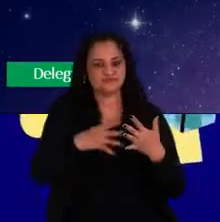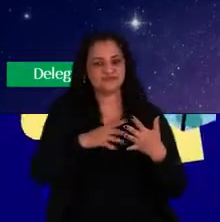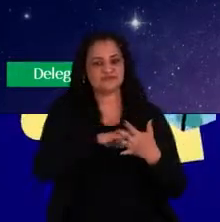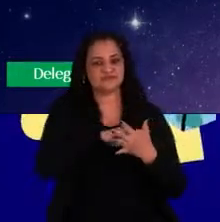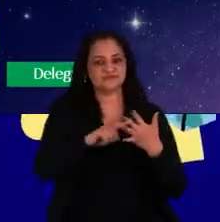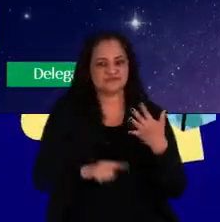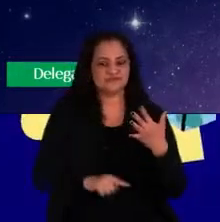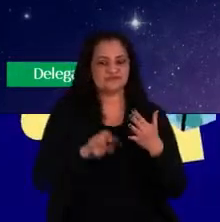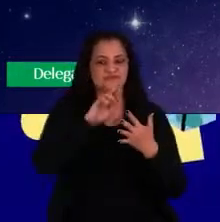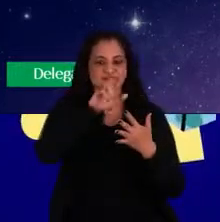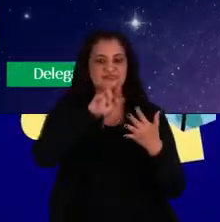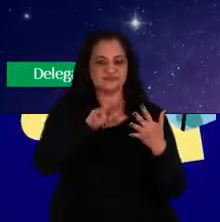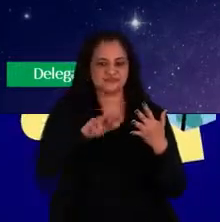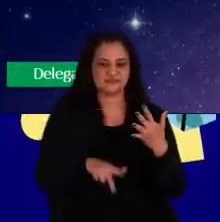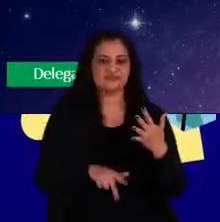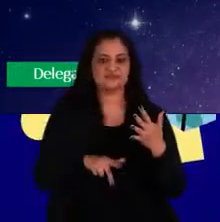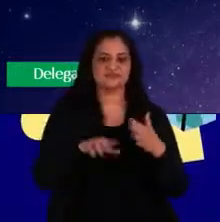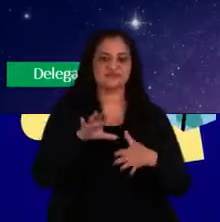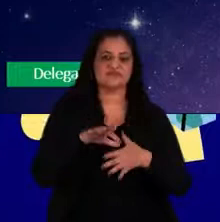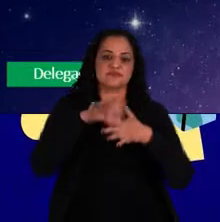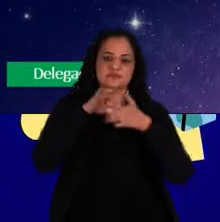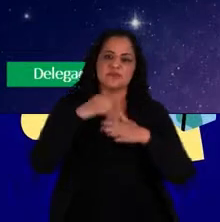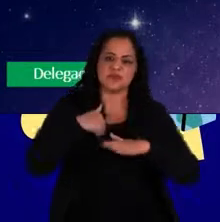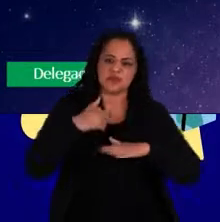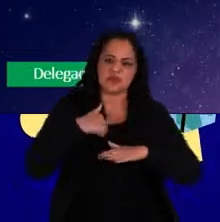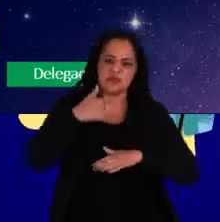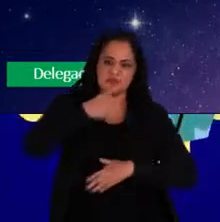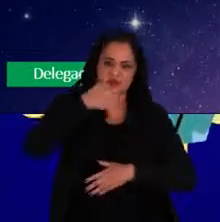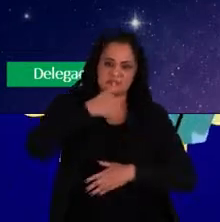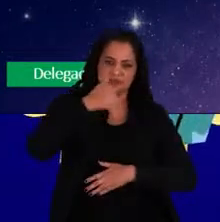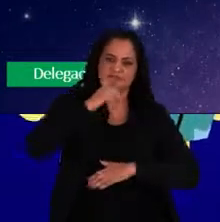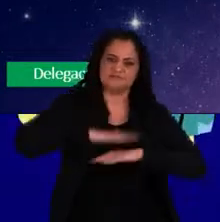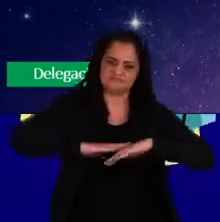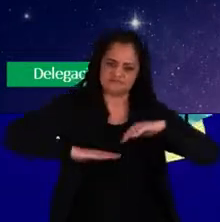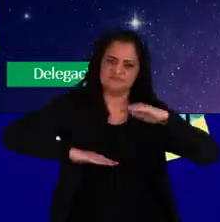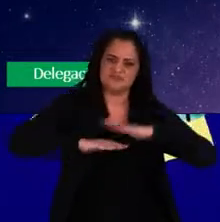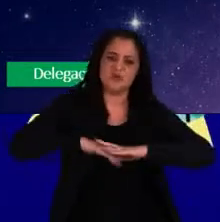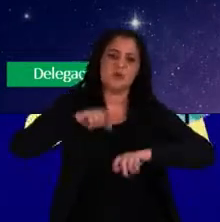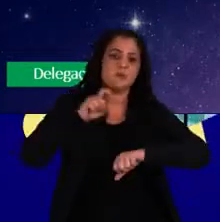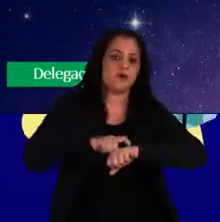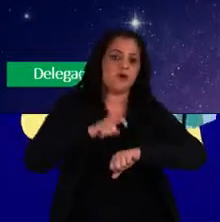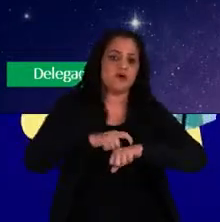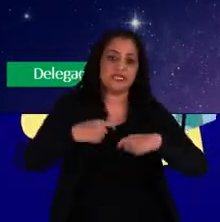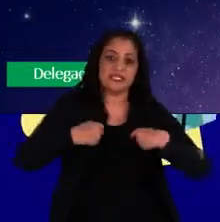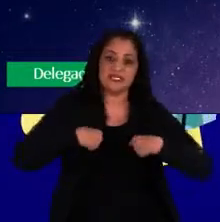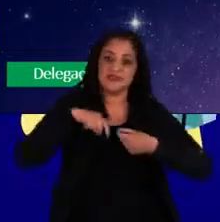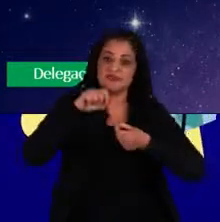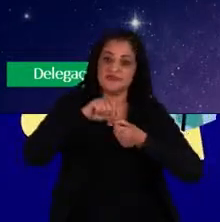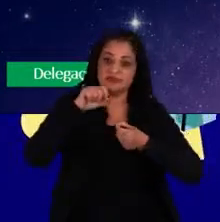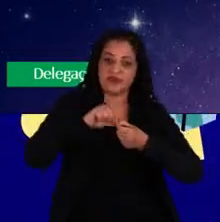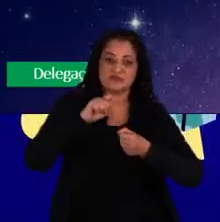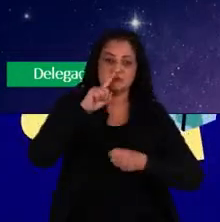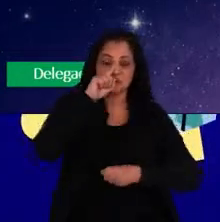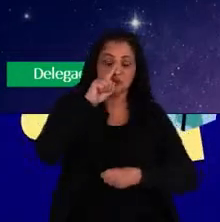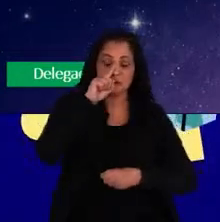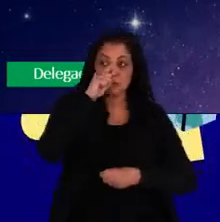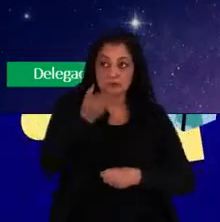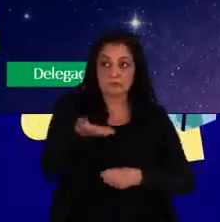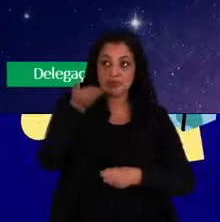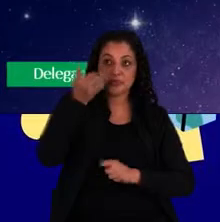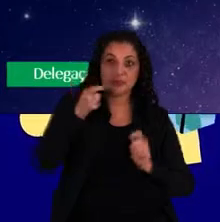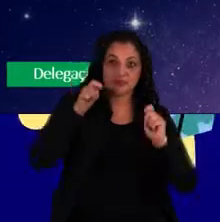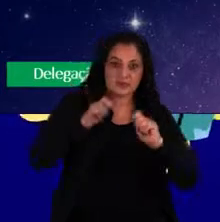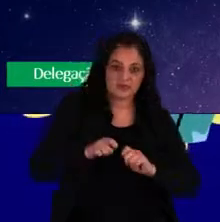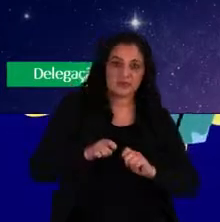liderança. O primeiro é eu ser um executor, sim. É o momento onde eu terei que fazer, porque há um alto risco, uma baixa competência.